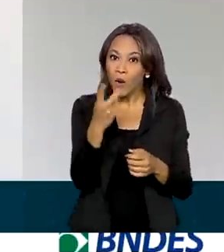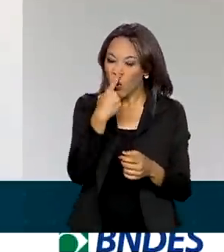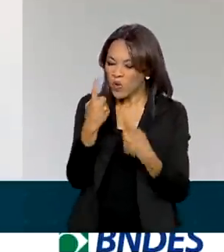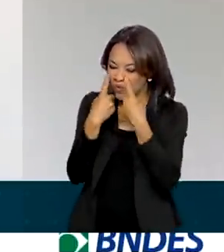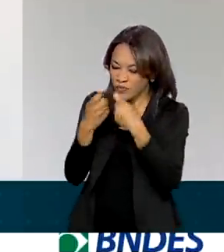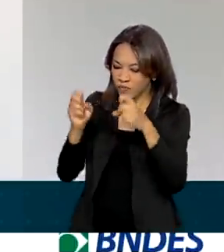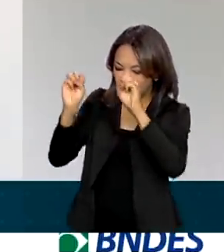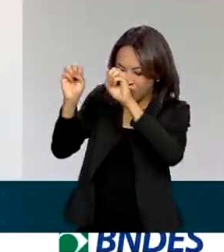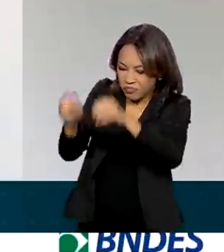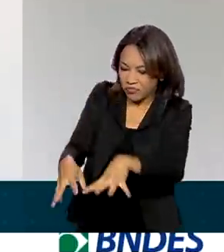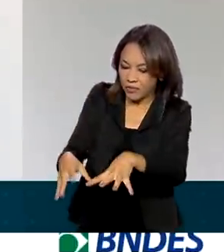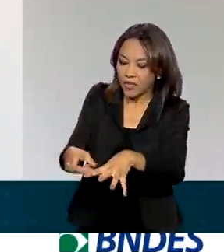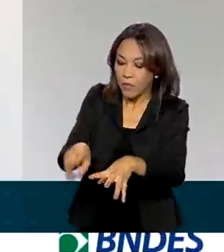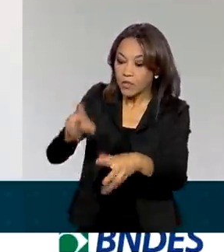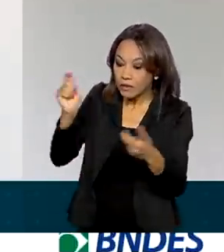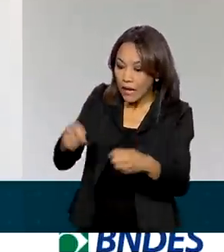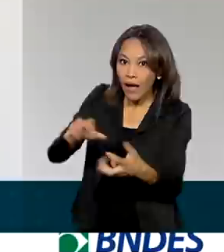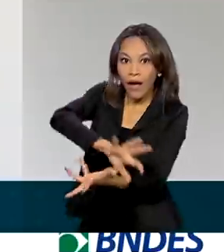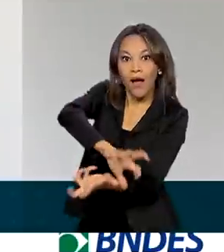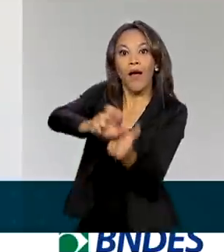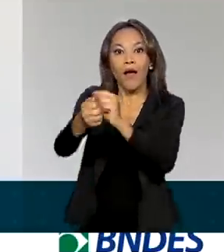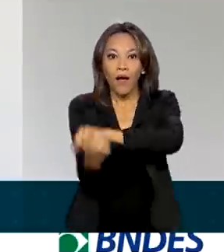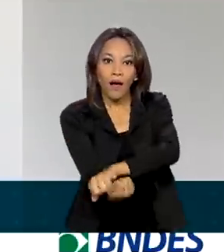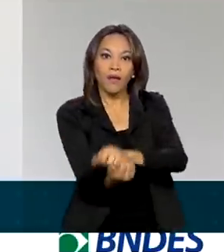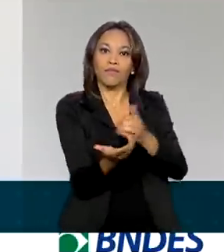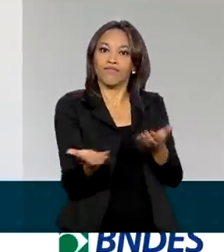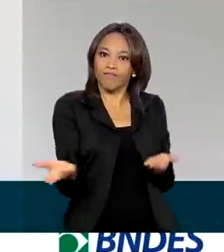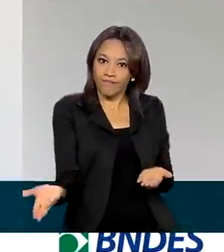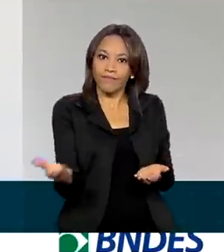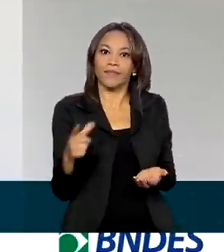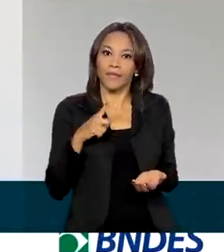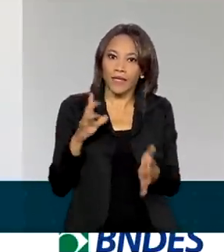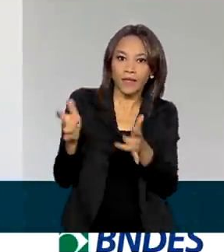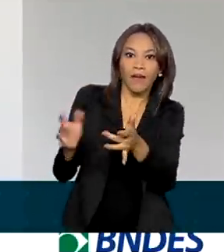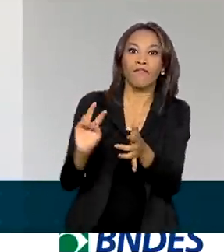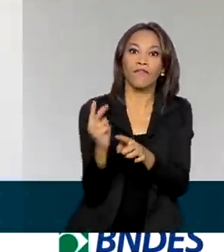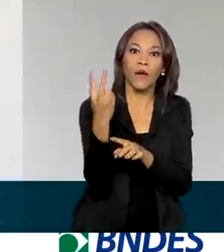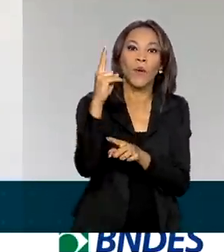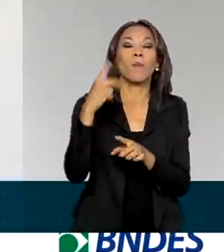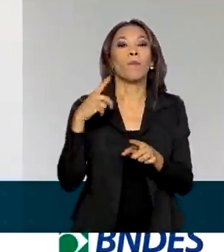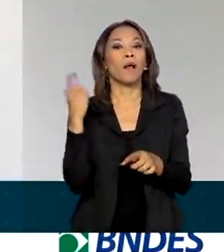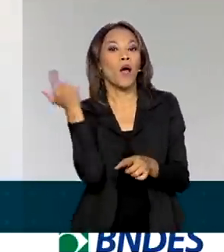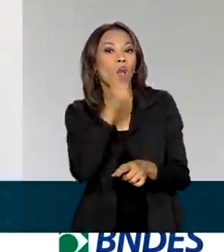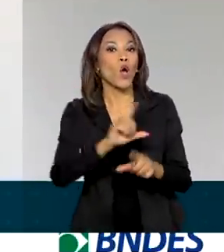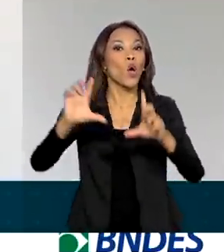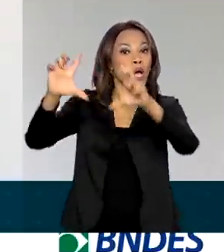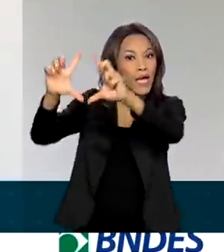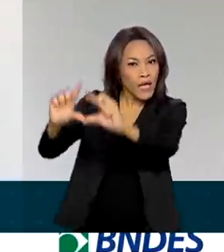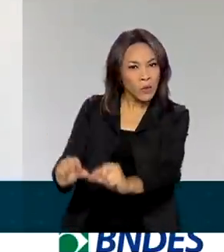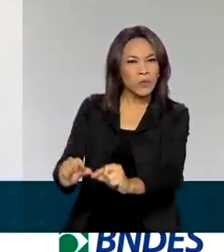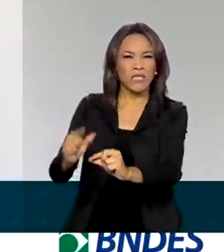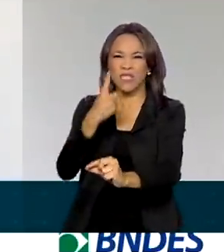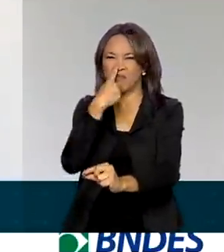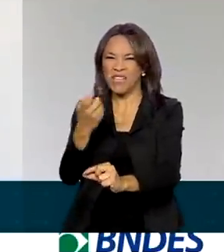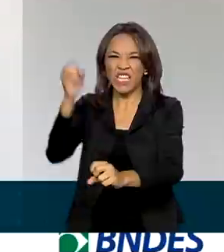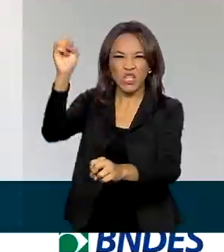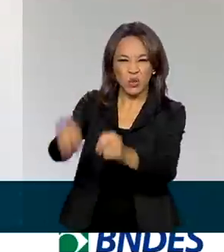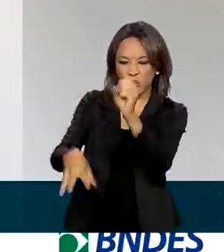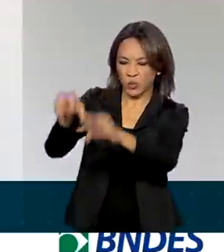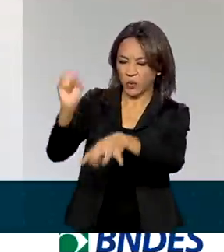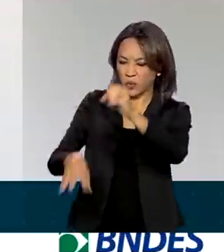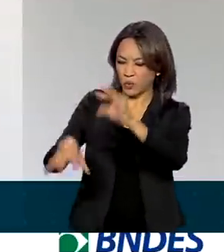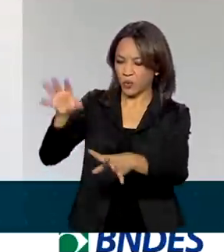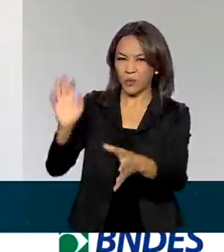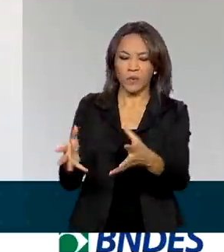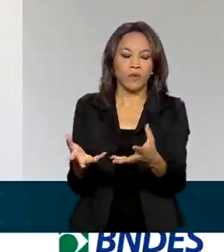para reciclagem daquilo que pode ser reciclado. Enfim, com isso nós vamos conseguir reduzir o volume de resíduos ou de lixo que